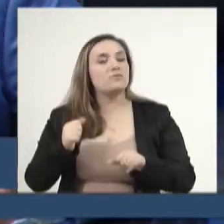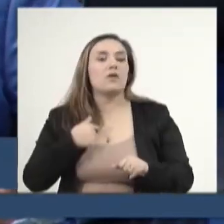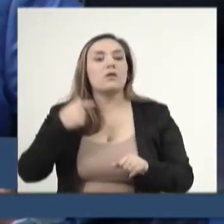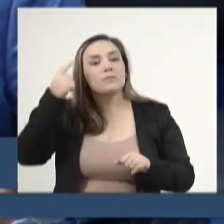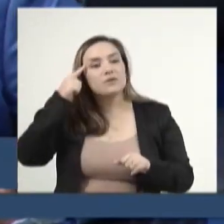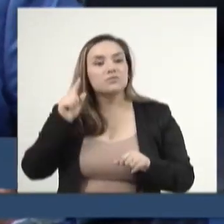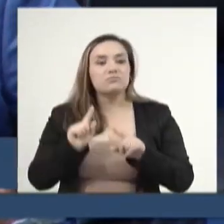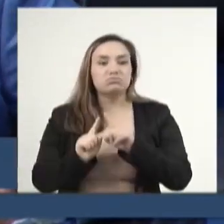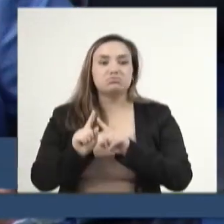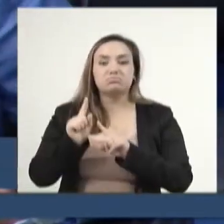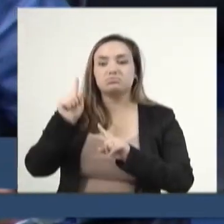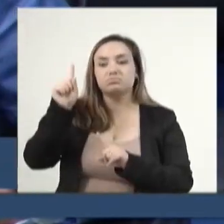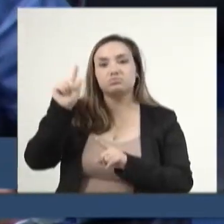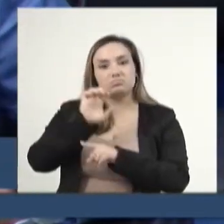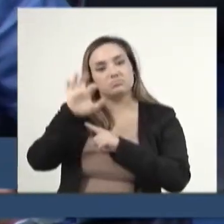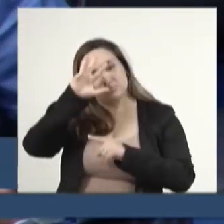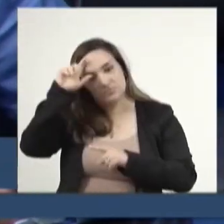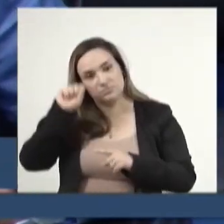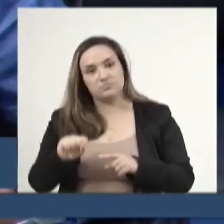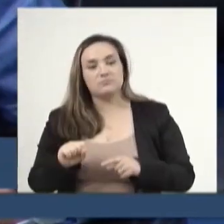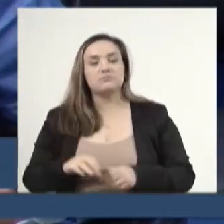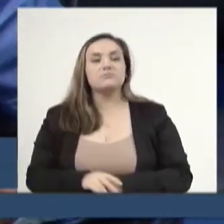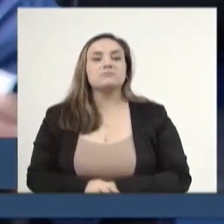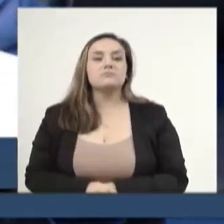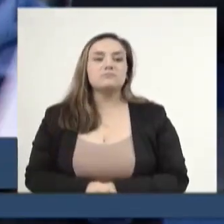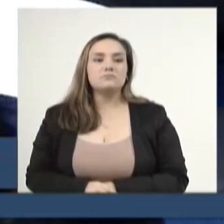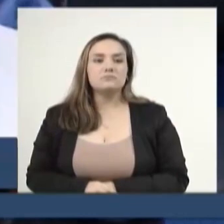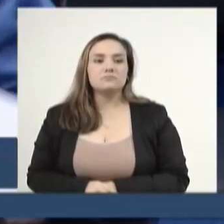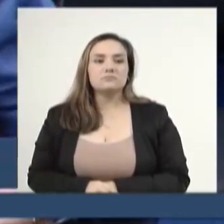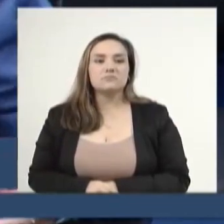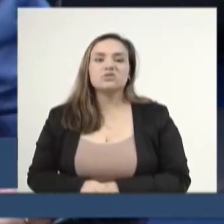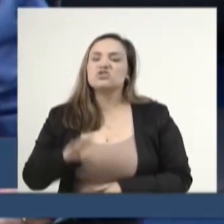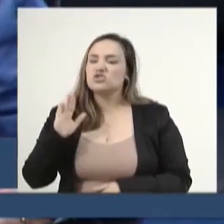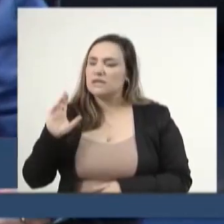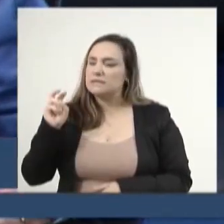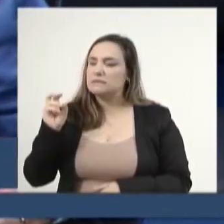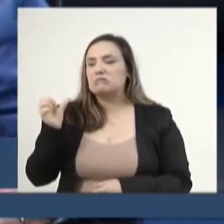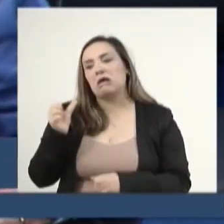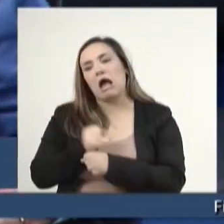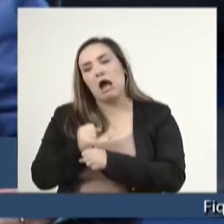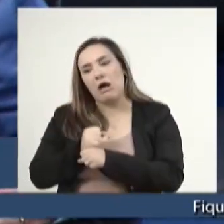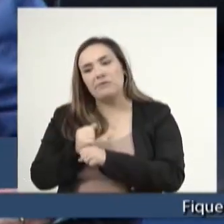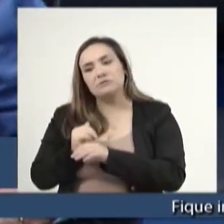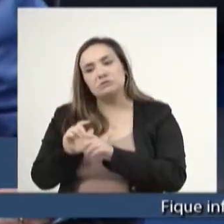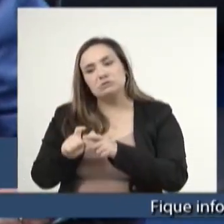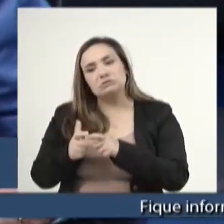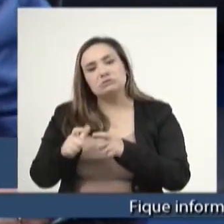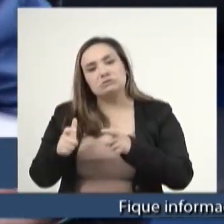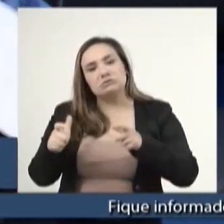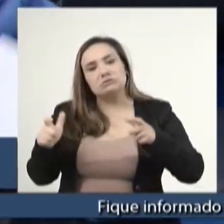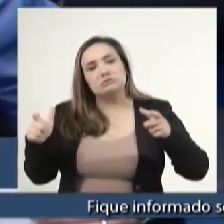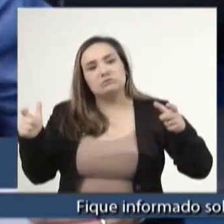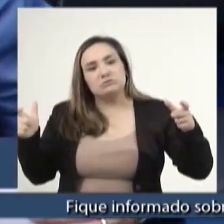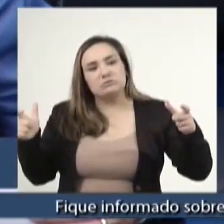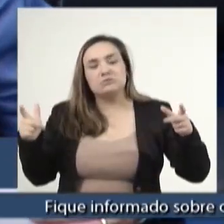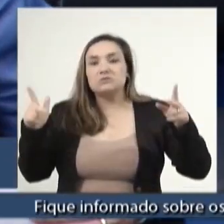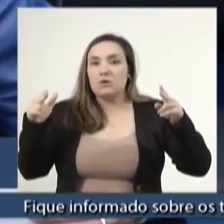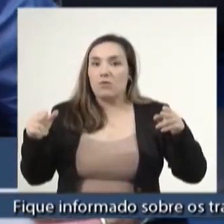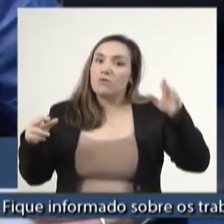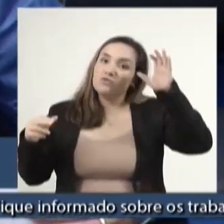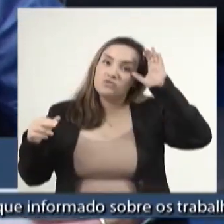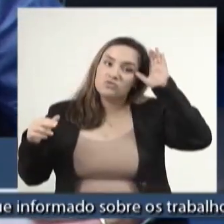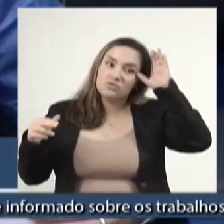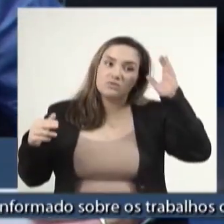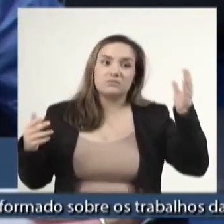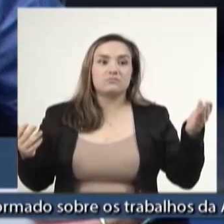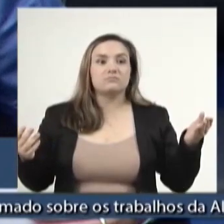números do Mato Grosso do Sul que vem há mais de 5, 6 anos crescendo a nível China, e foi assim ano